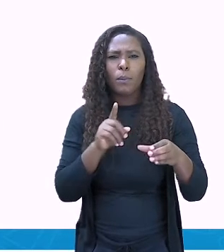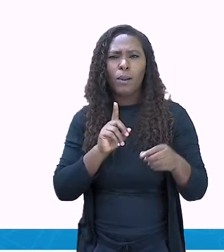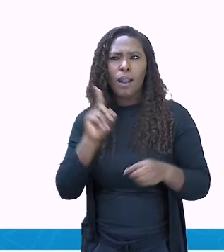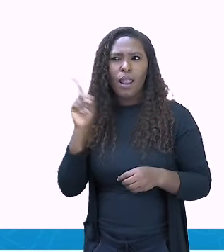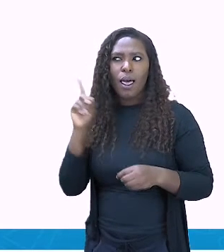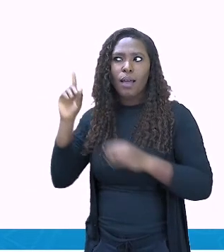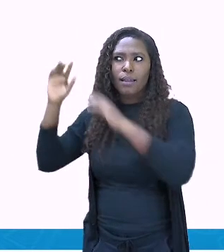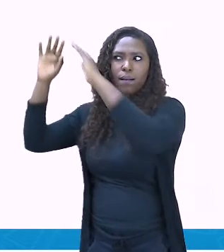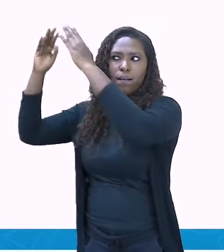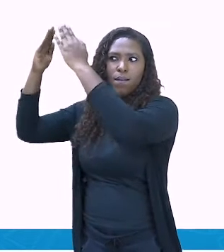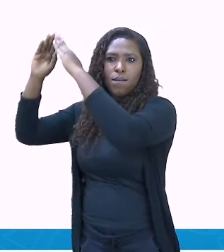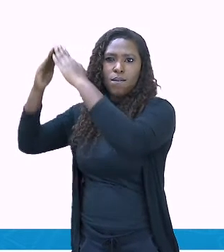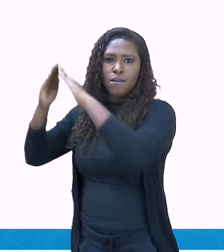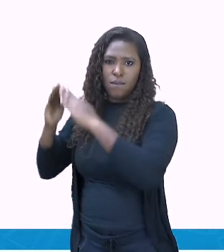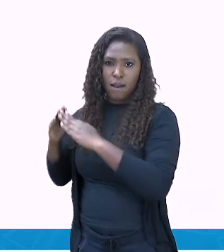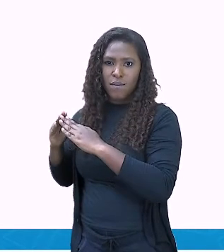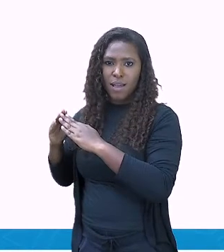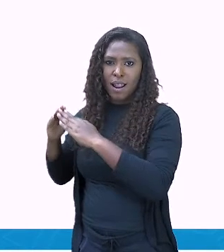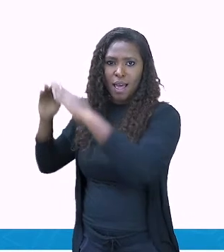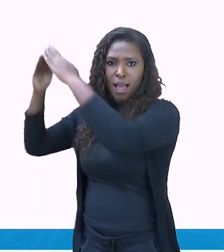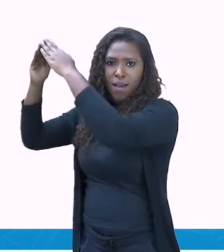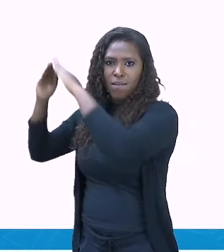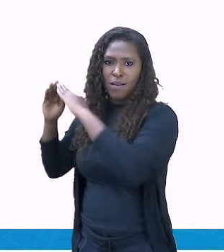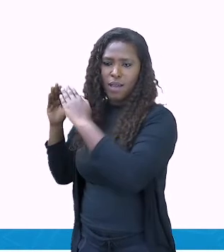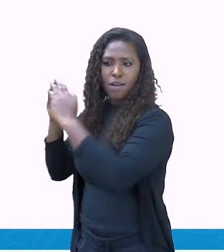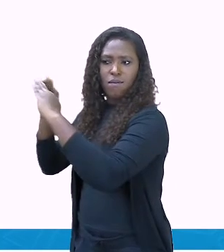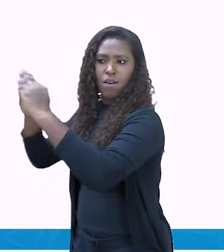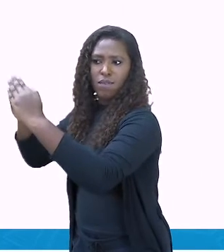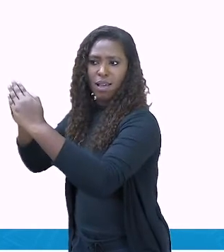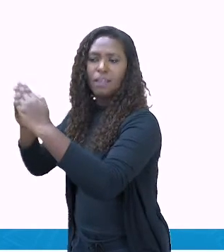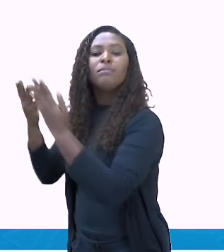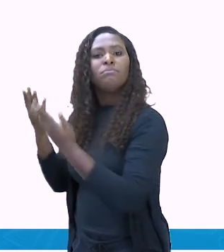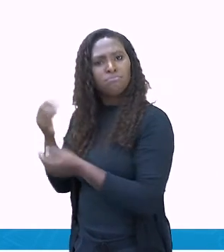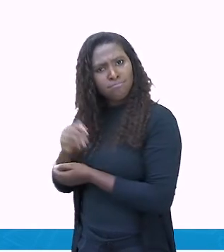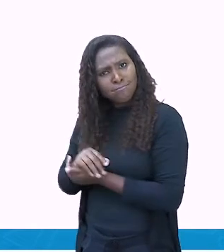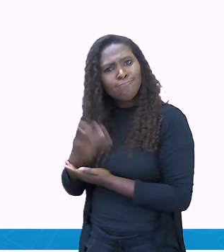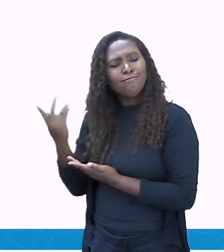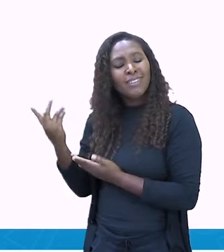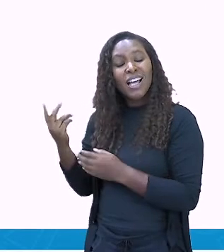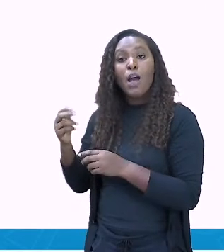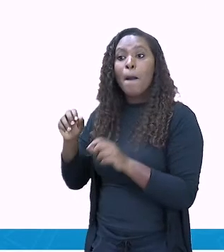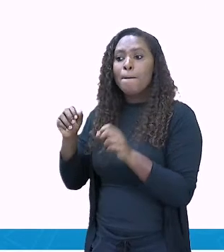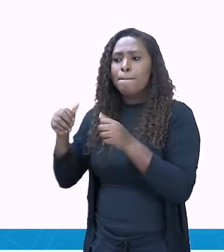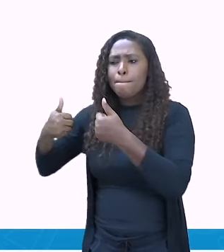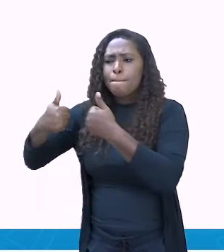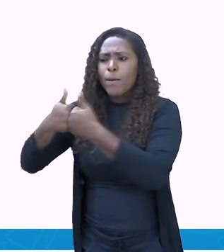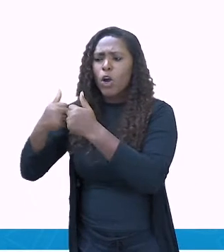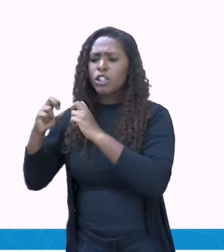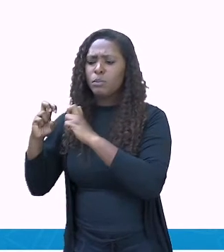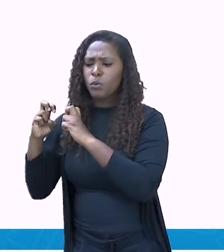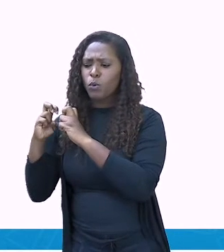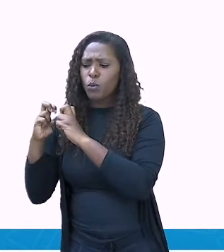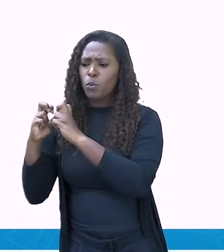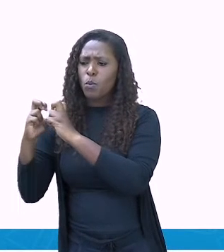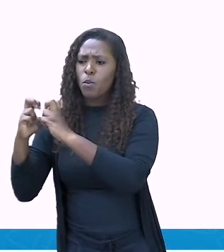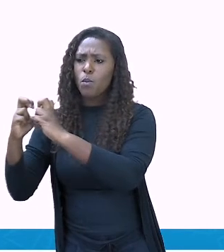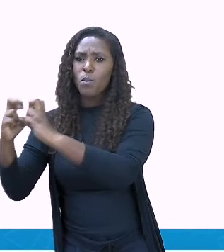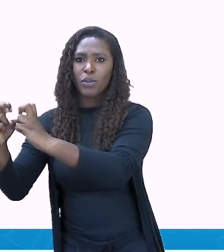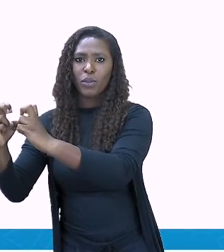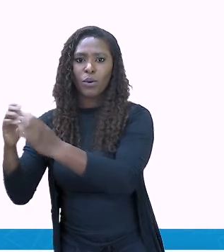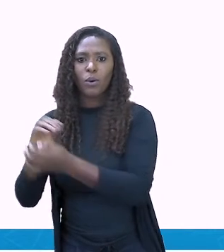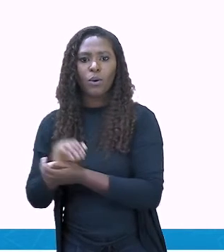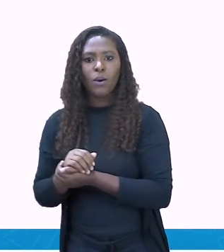de Maio e na Estação São Bento do Metrô, onde Blau, padrinho do grupo